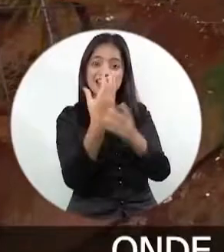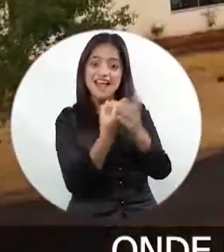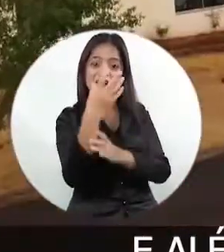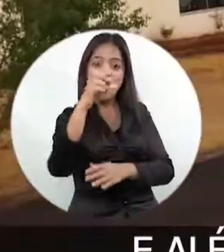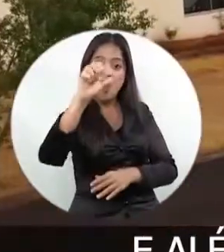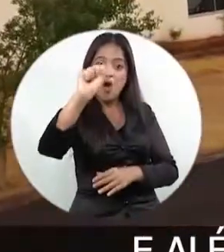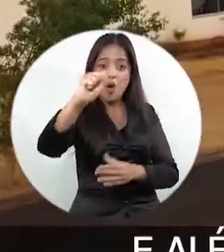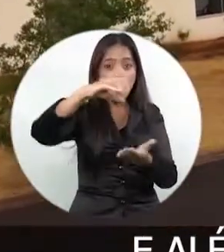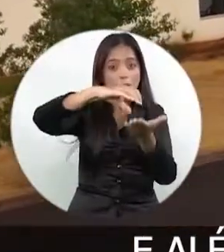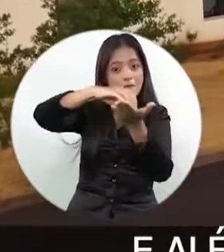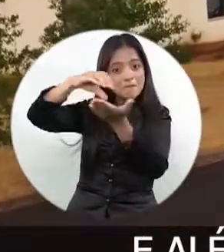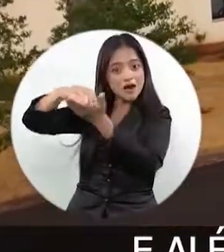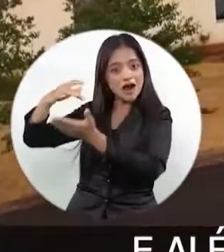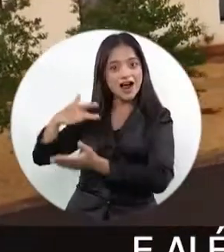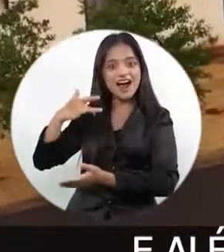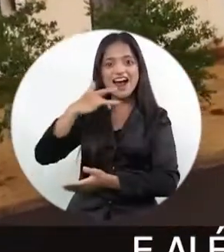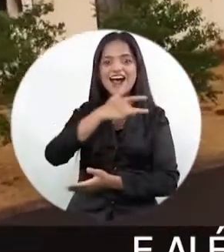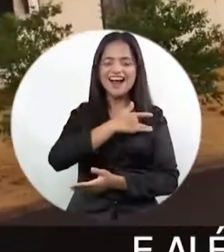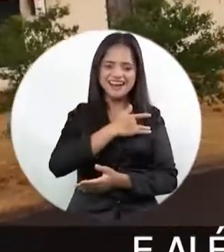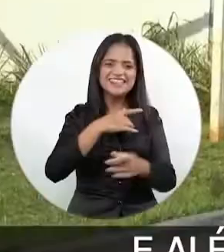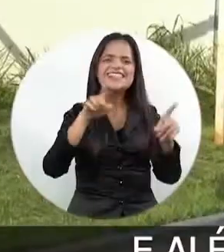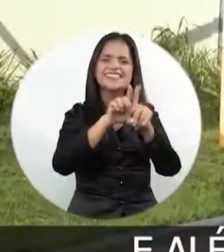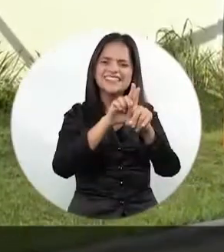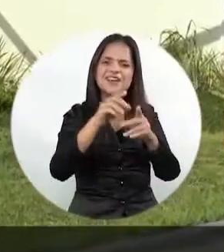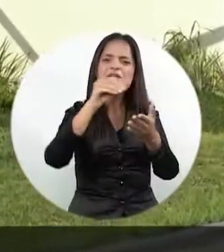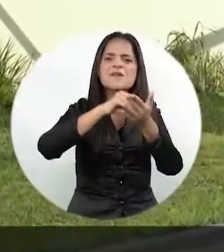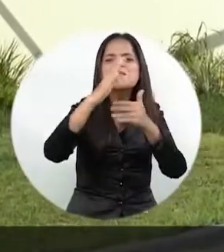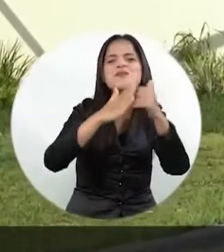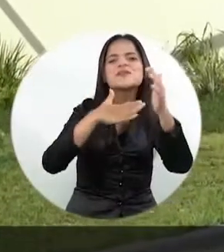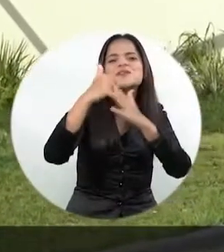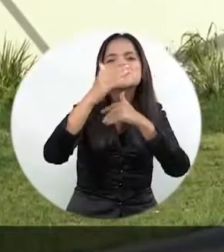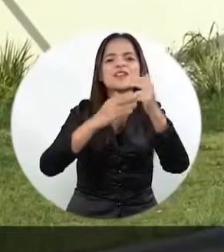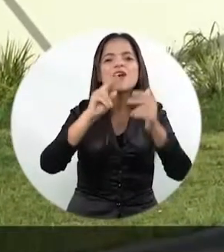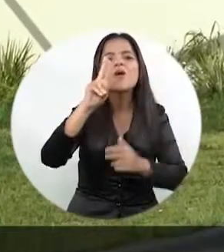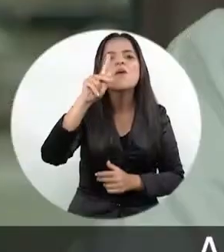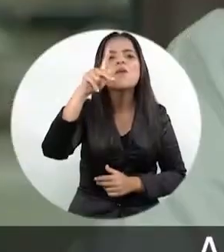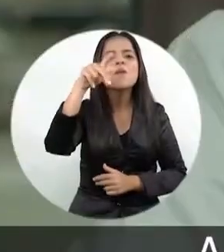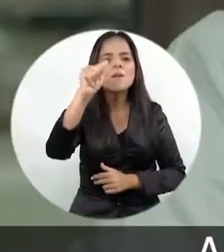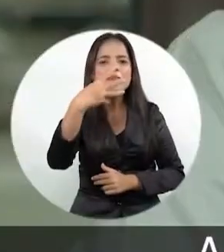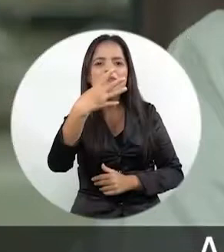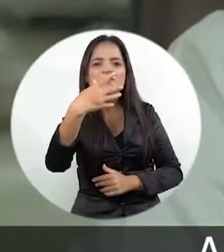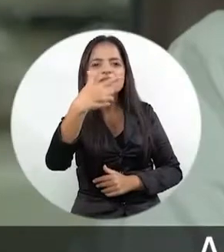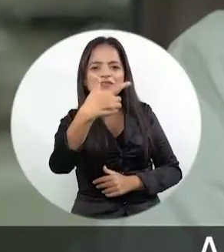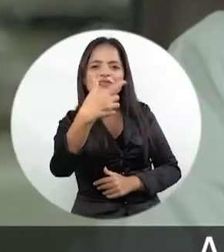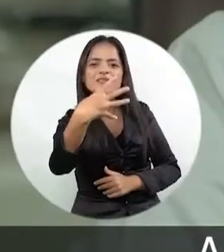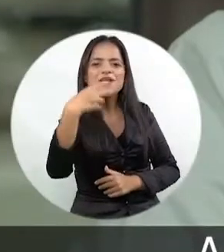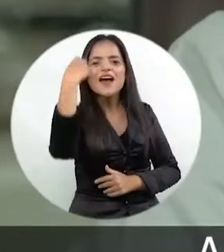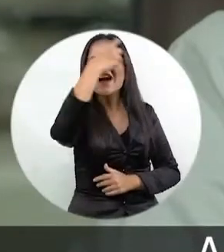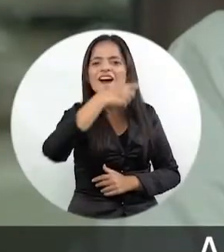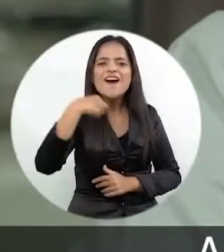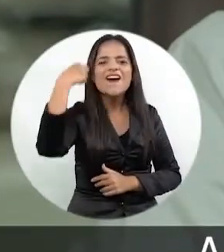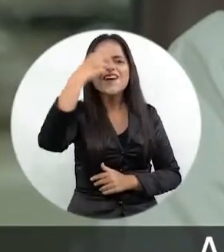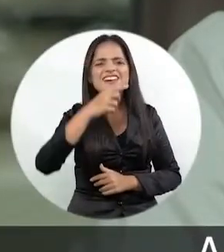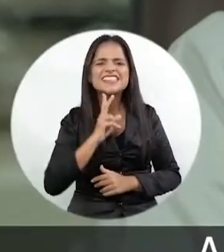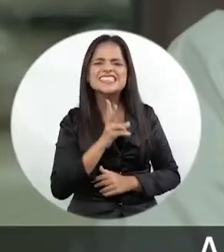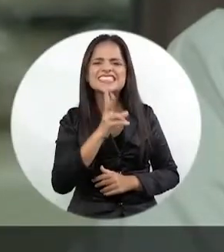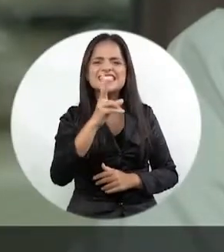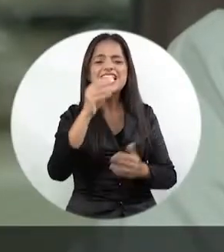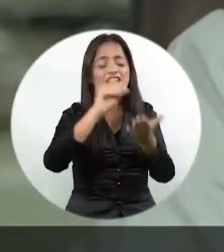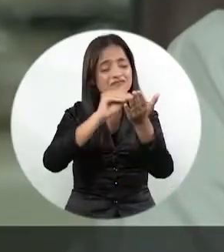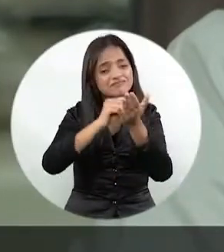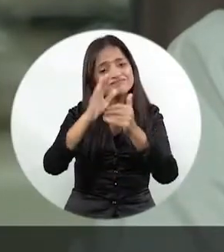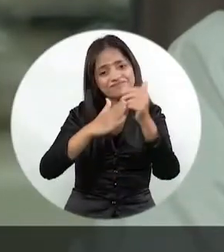saúde. E além disso, colocamos profissionais a UPA 24 horas por dia. A falta de especialistas na rede pública